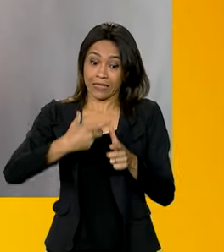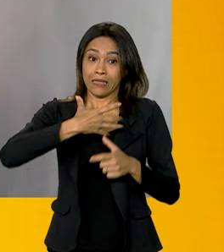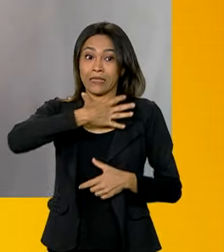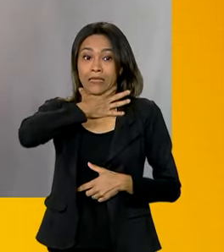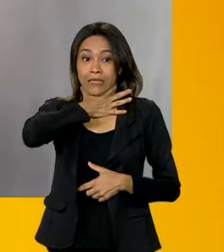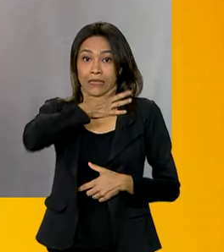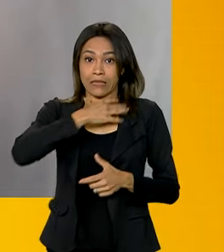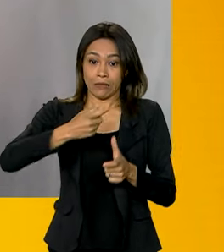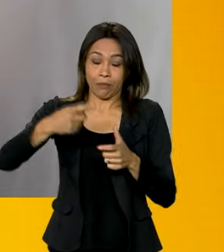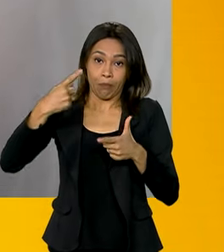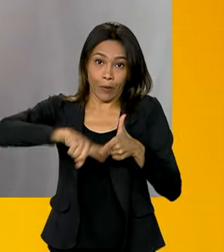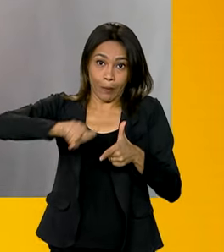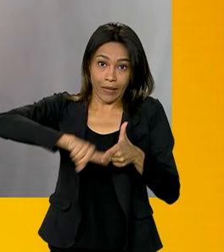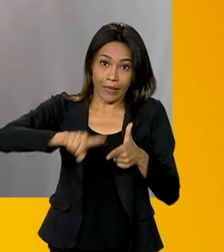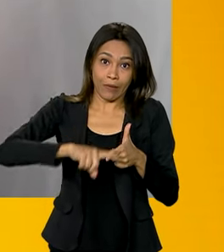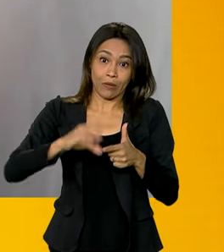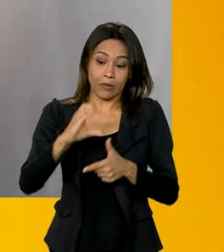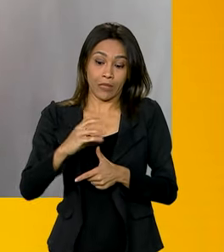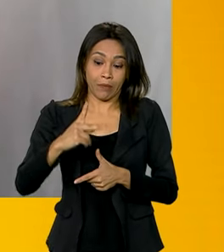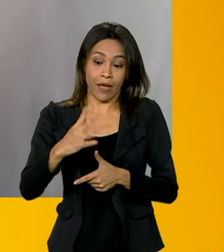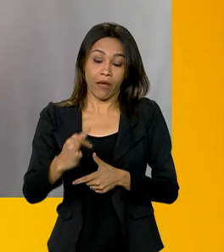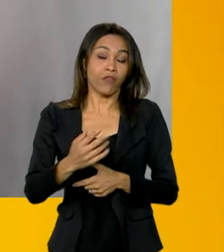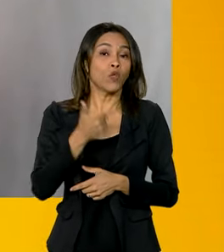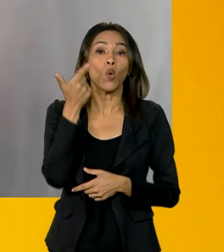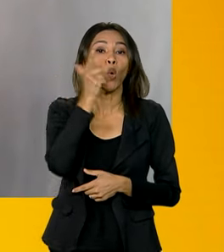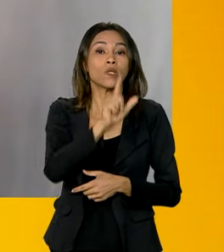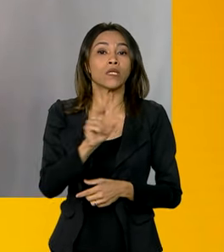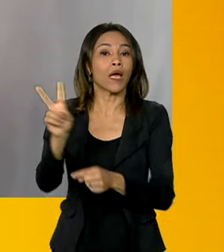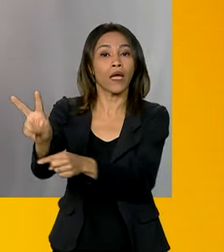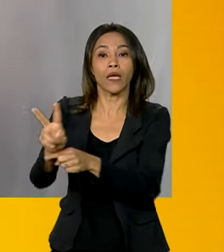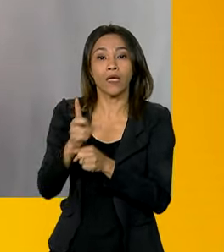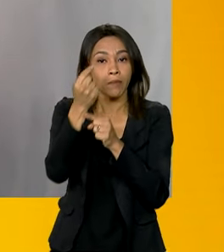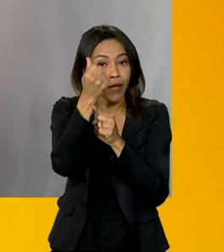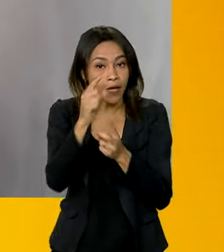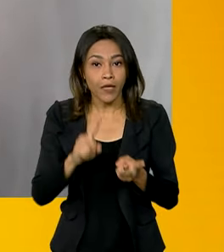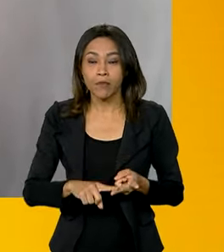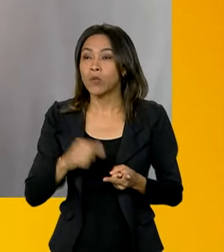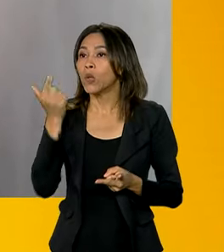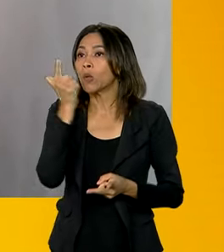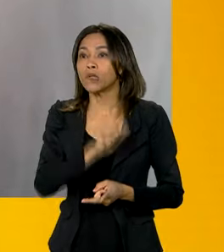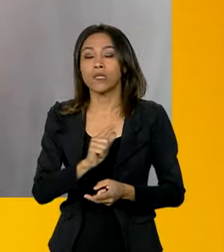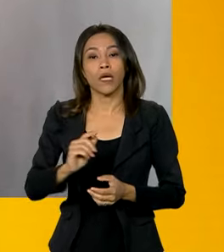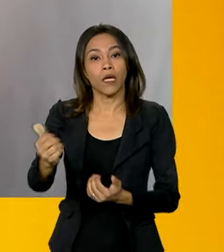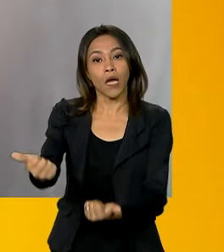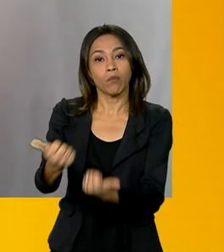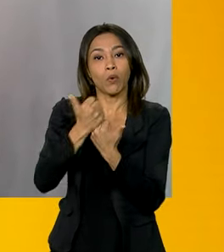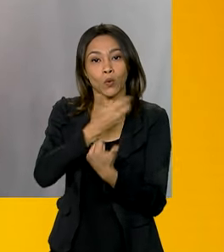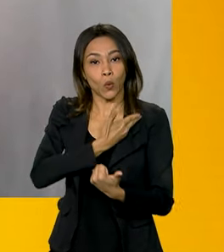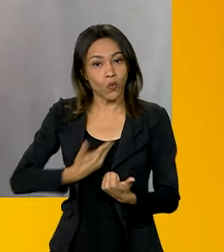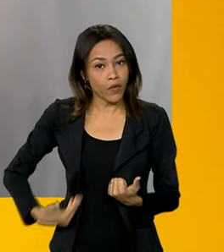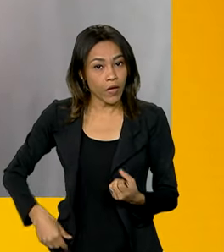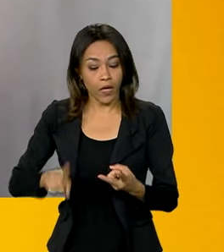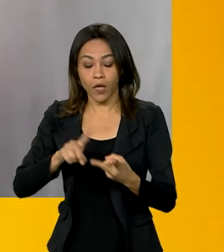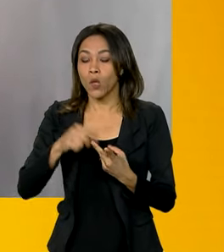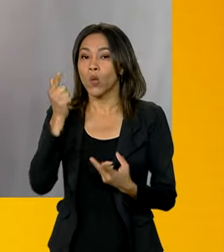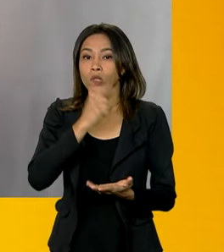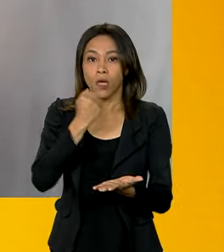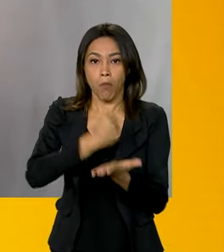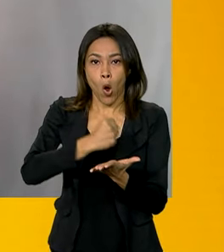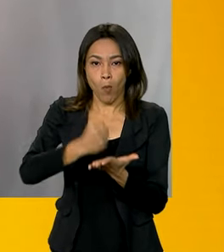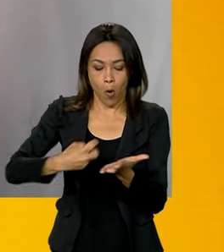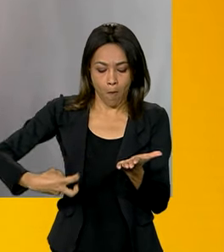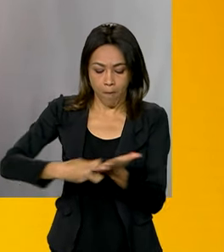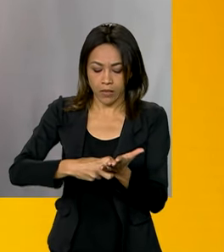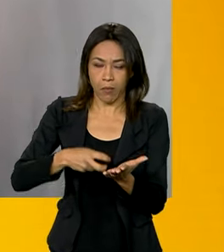de regularização, ela já vai ter problemas para financiamentos, os programas sociais do governo, FIES, passaporte, concurso